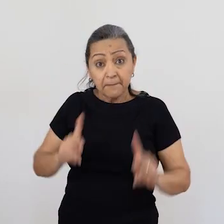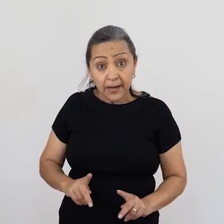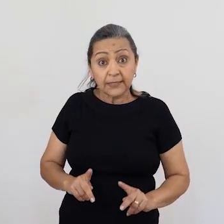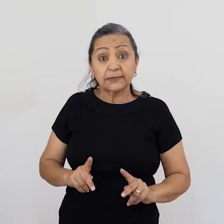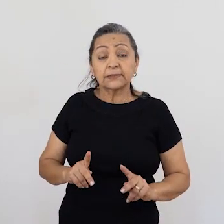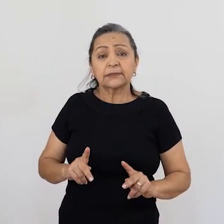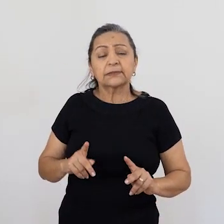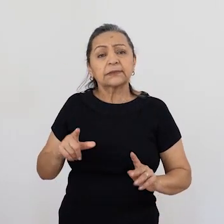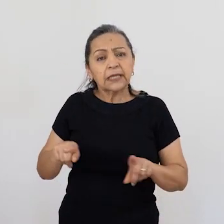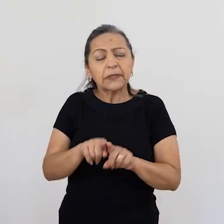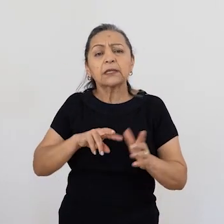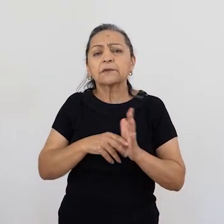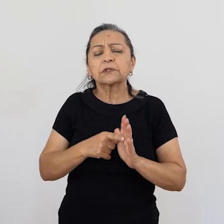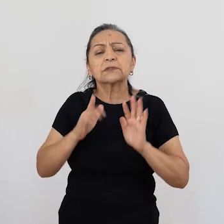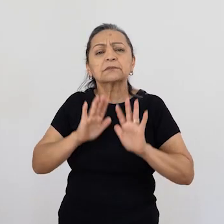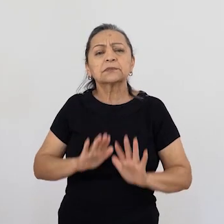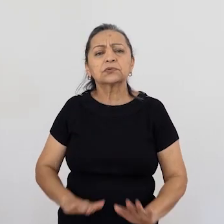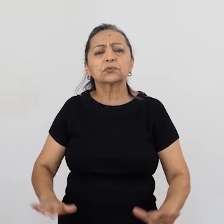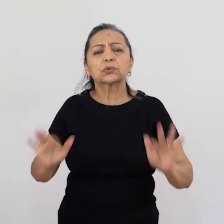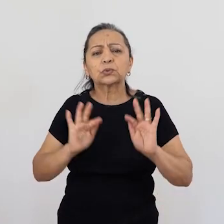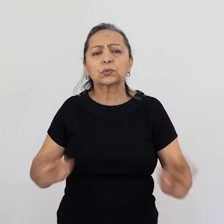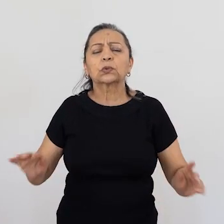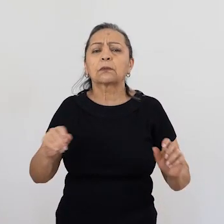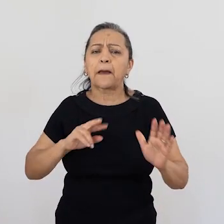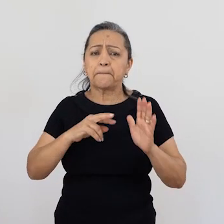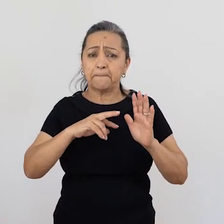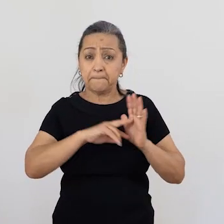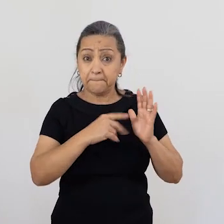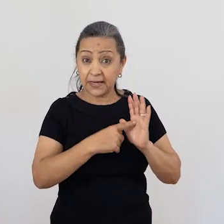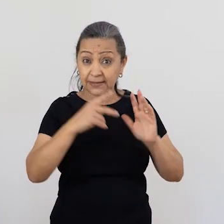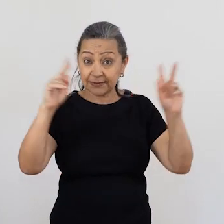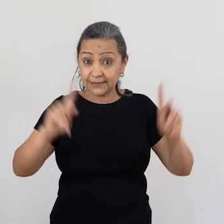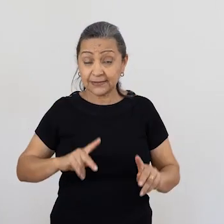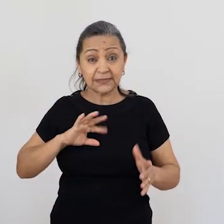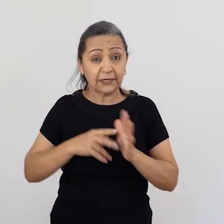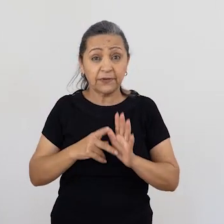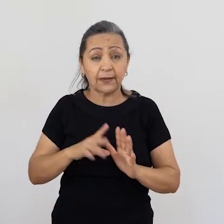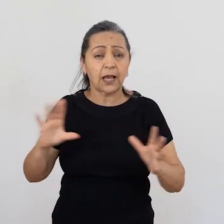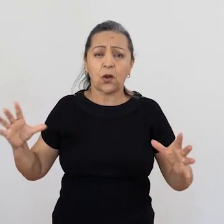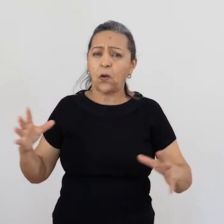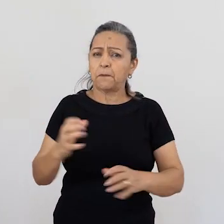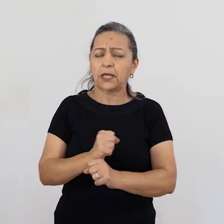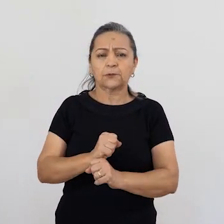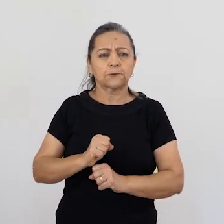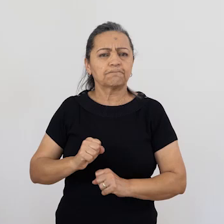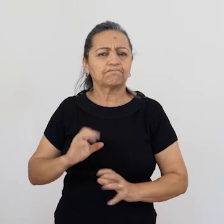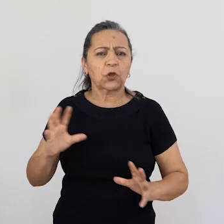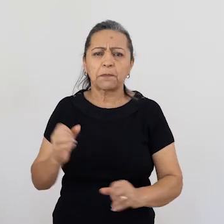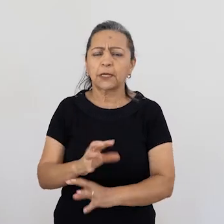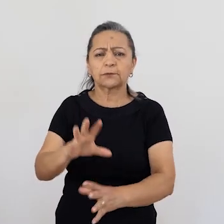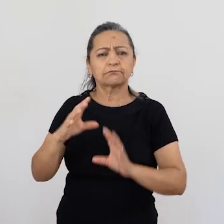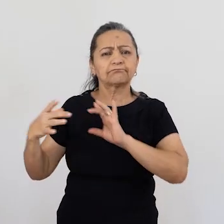sinônimo de serenidade. Não, a paz, o significado de paz é a inteireza. A inteireza, quando